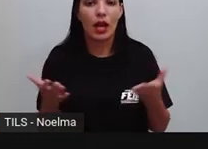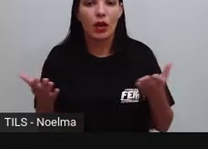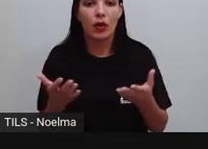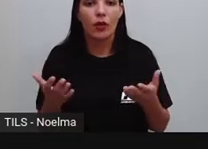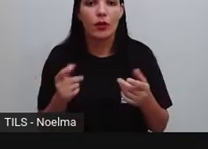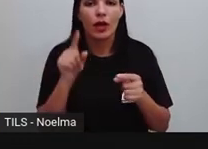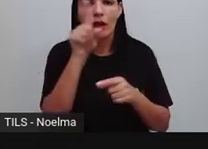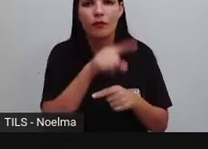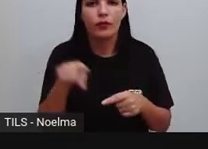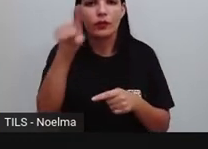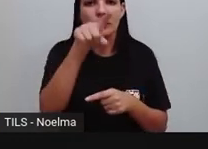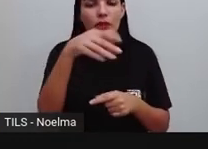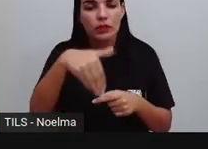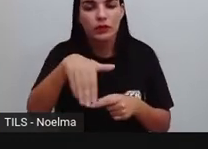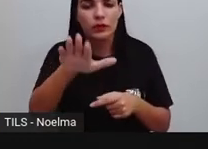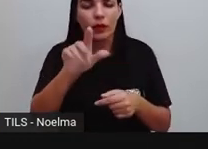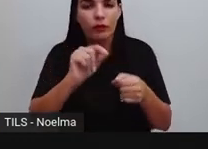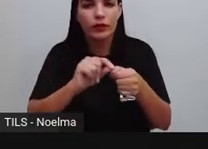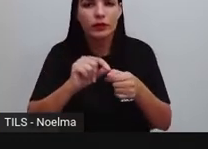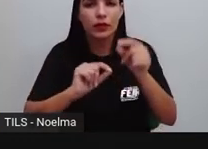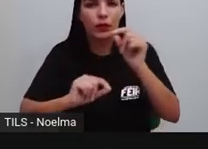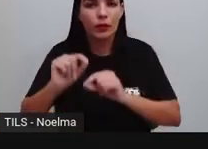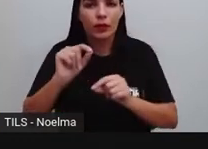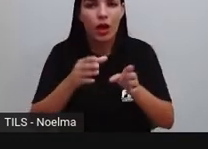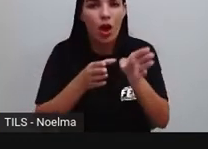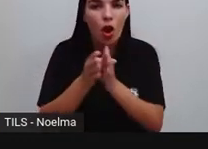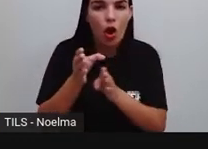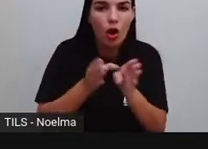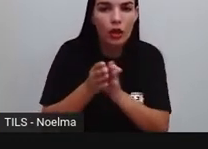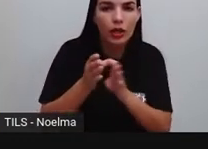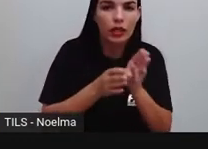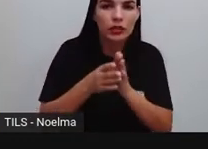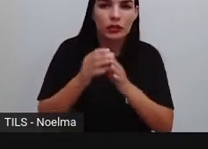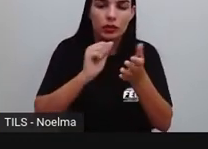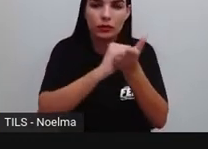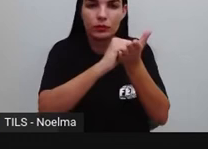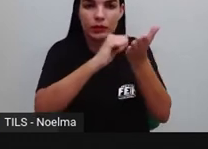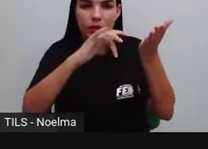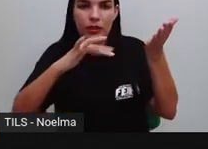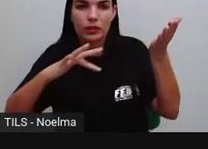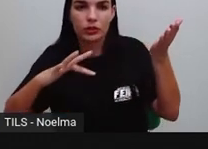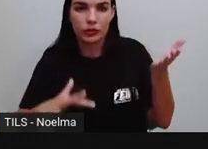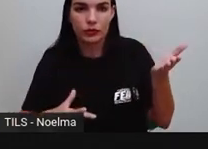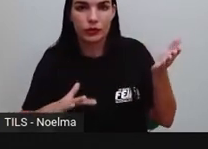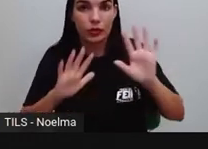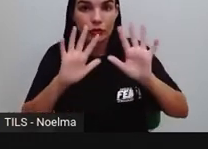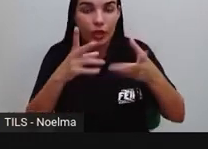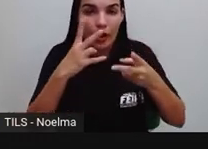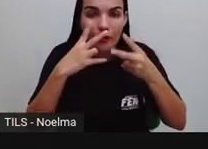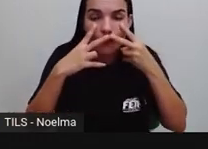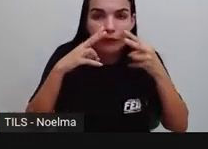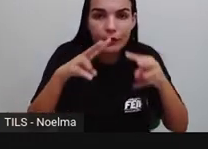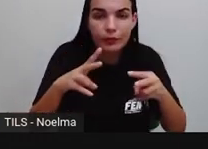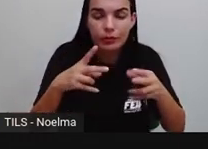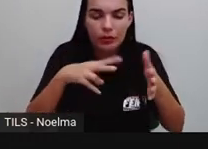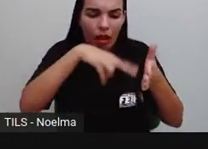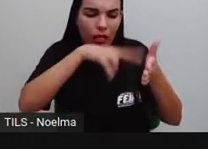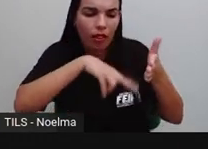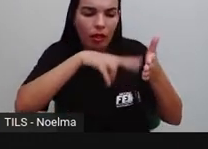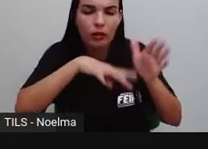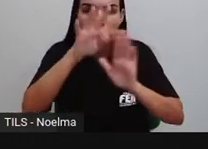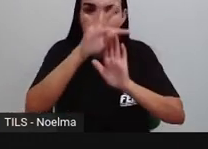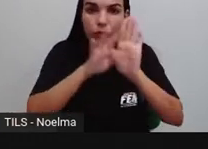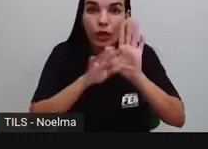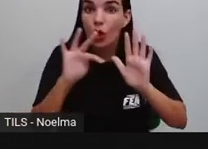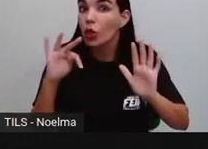E o que vocês vão fazer? Nós destacamos aí, durante essa leitura do texto, todos